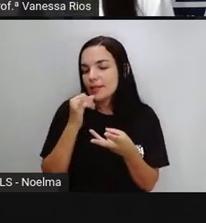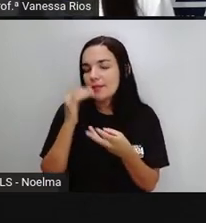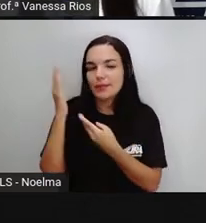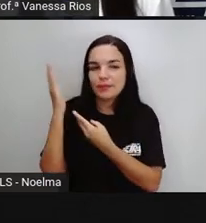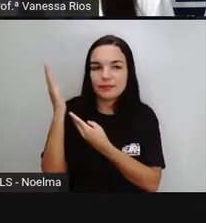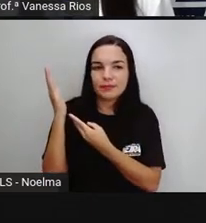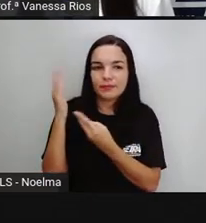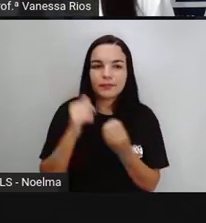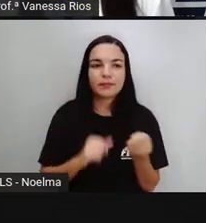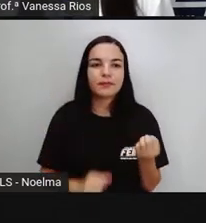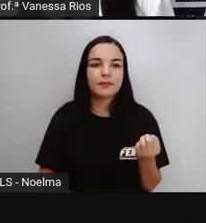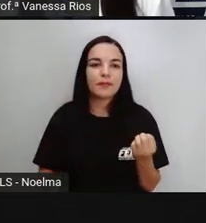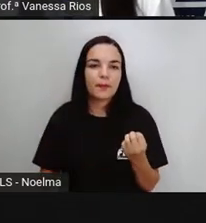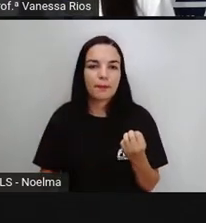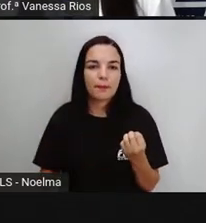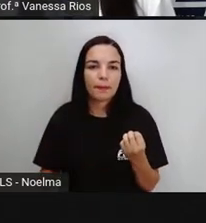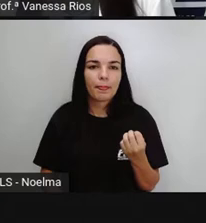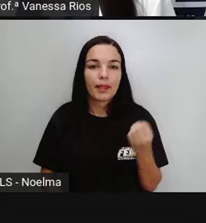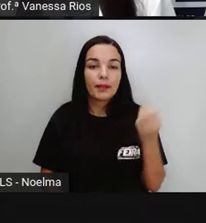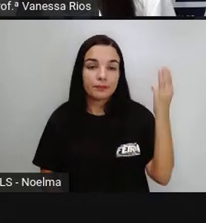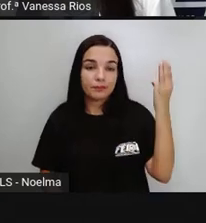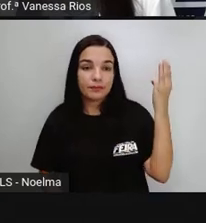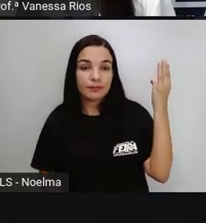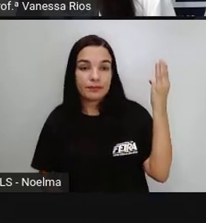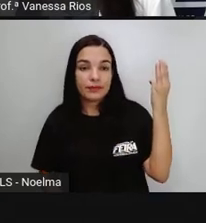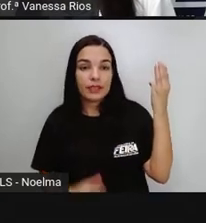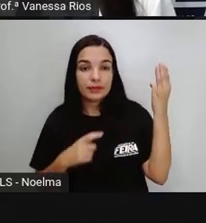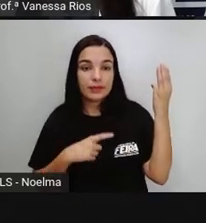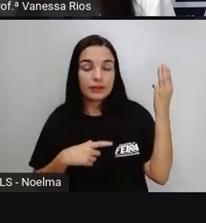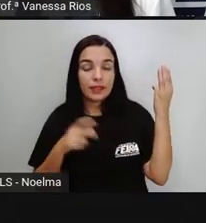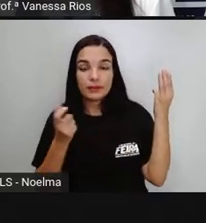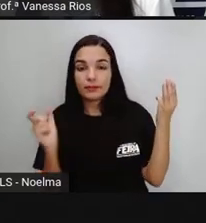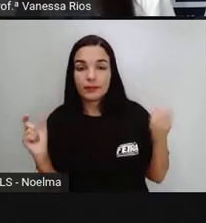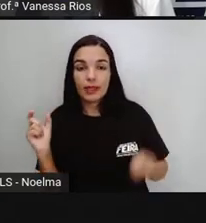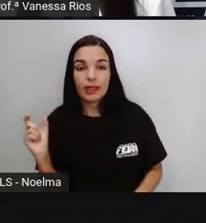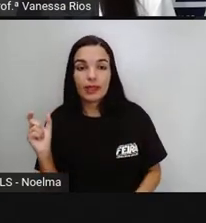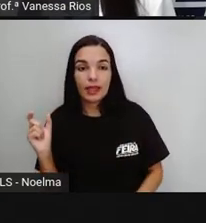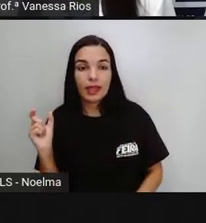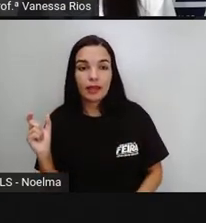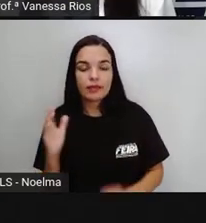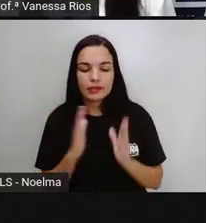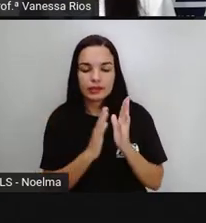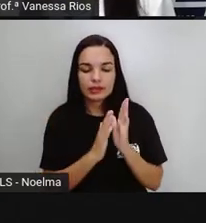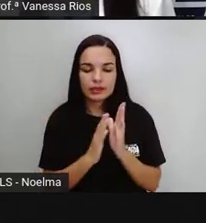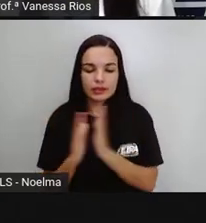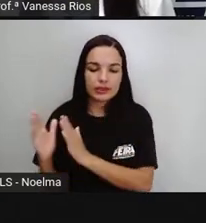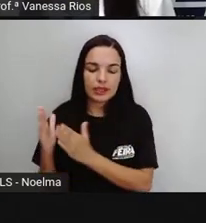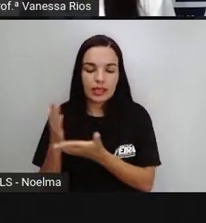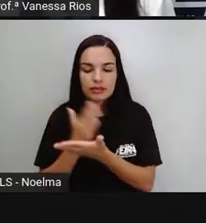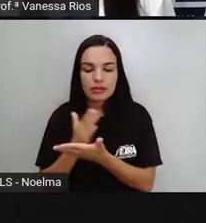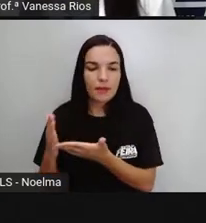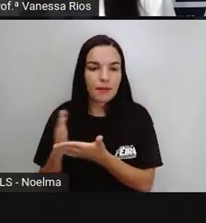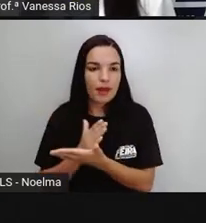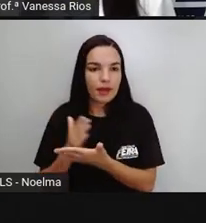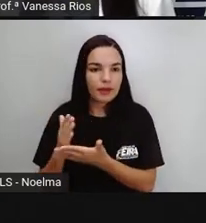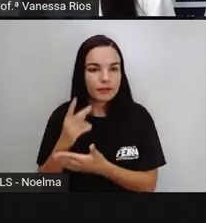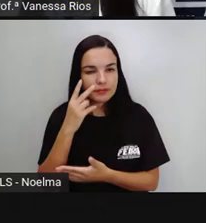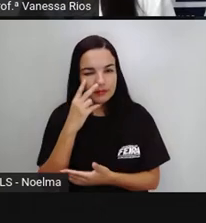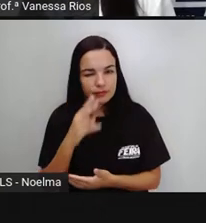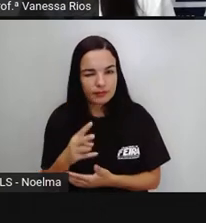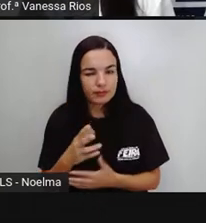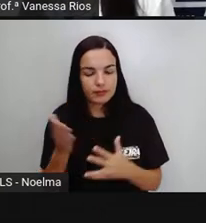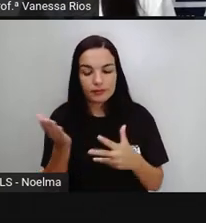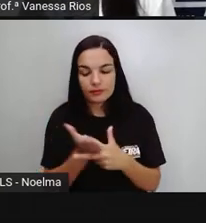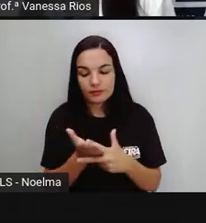e bebê. E aí a Pro colocou aqui essas palavras separadas, né? São as três palavras aí,